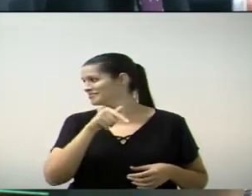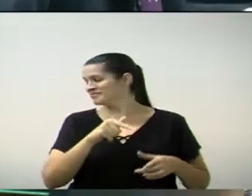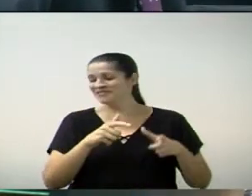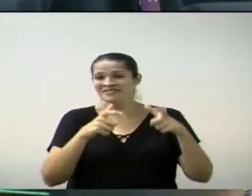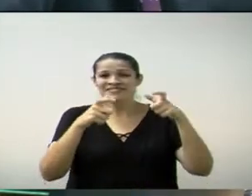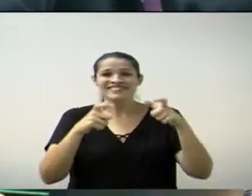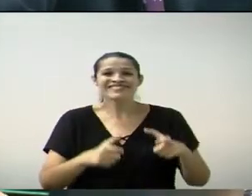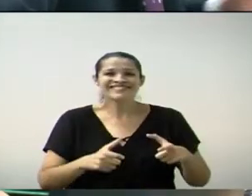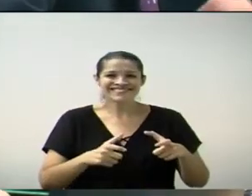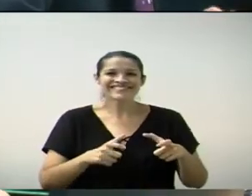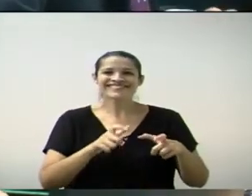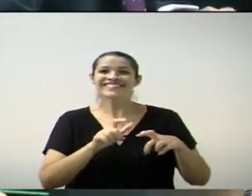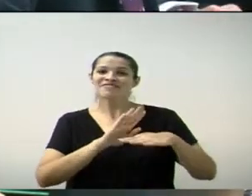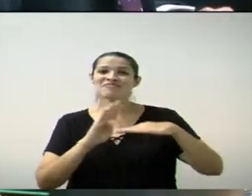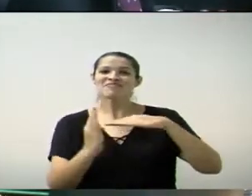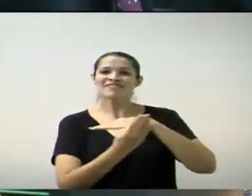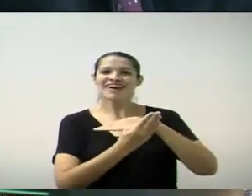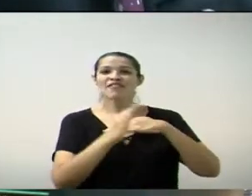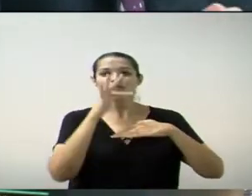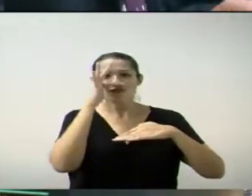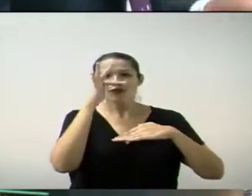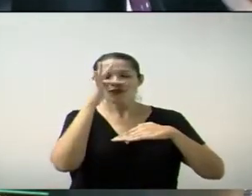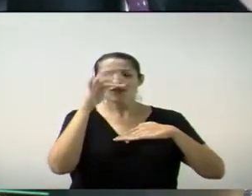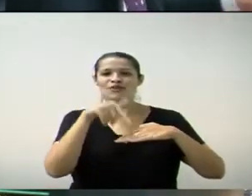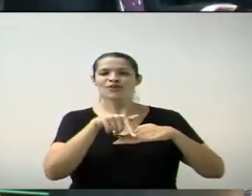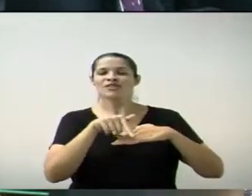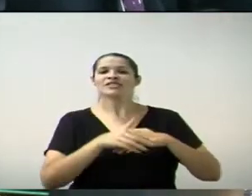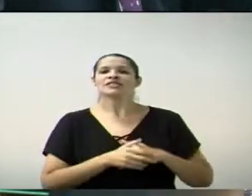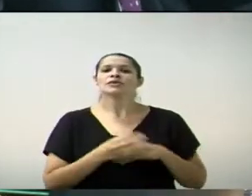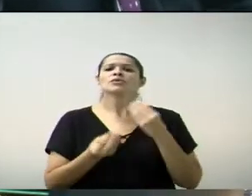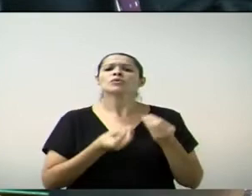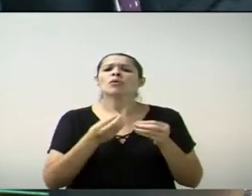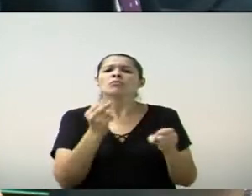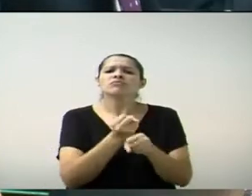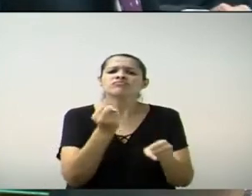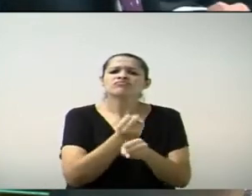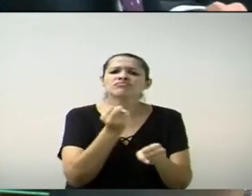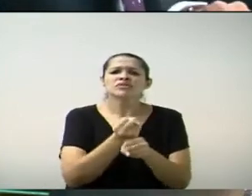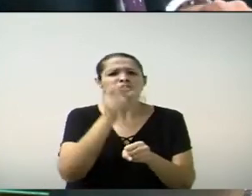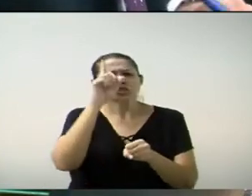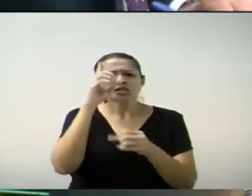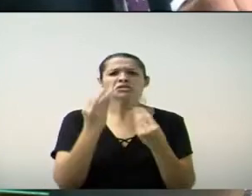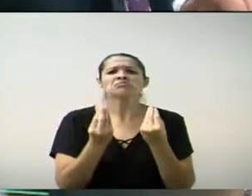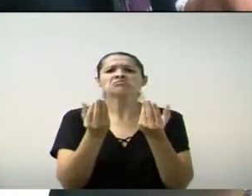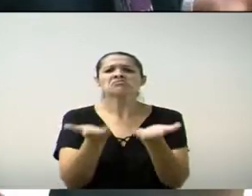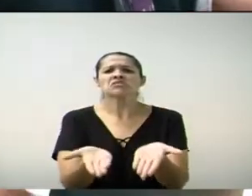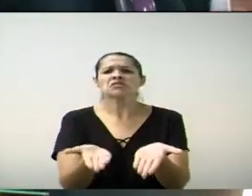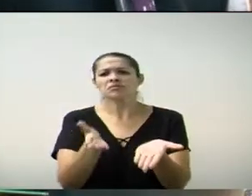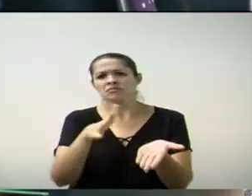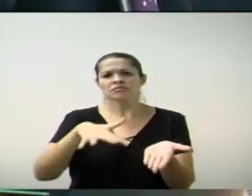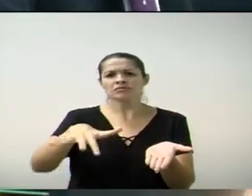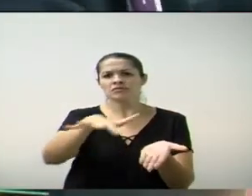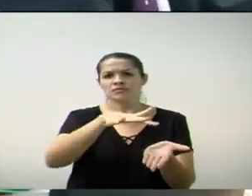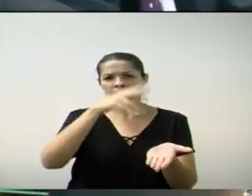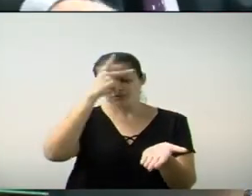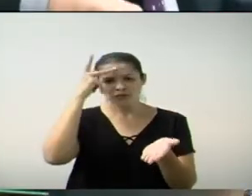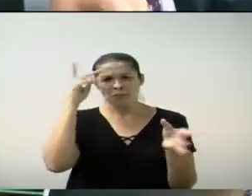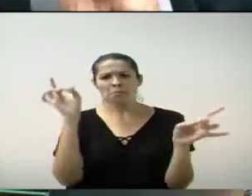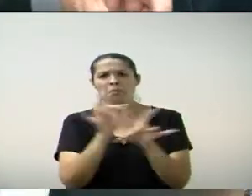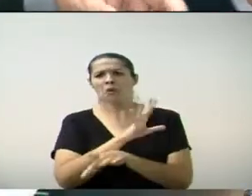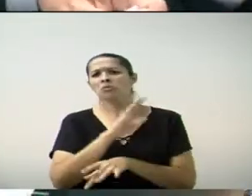Flores e as próximas etapas a serem cumpridas para entrega novamente do parque aos munícipes.